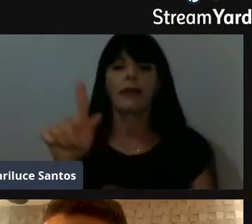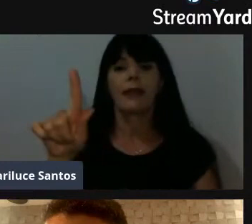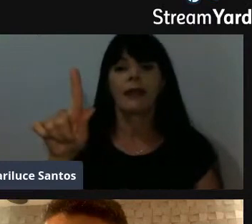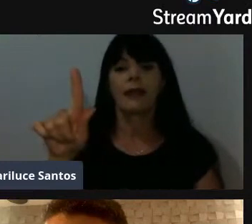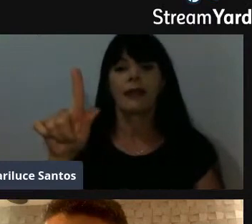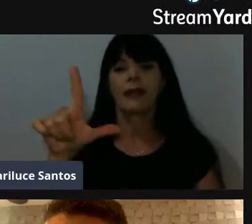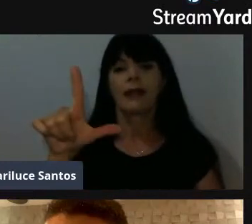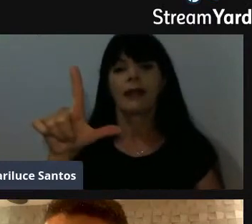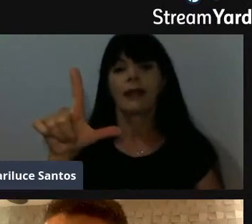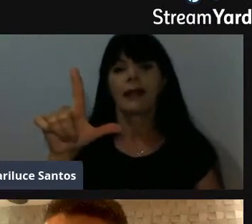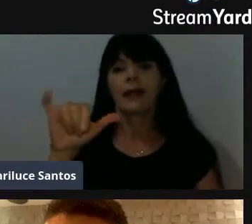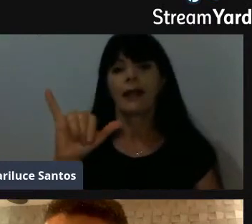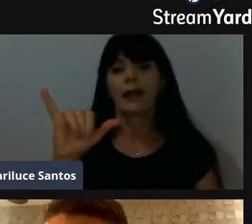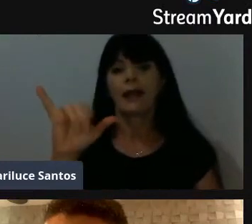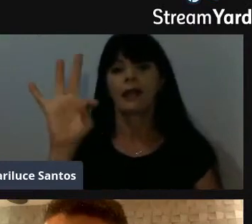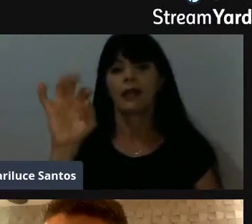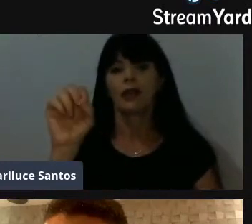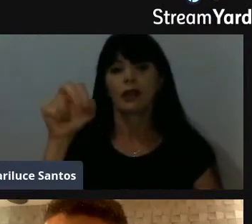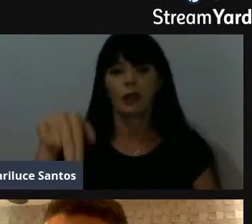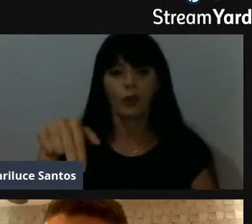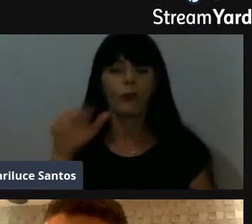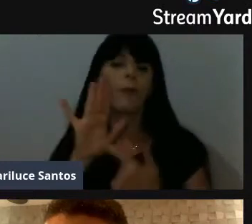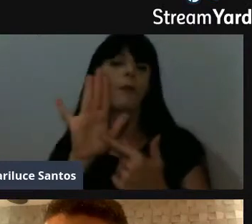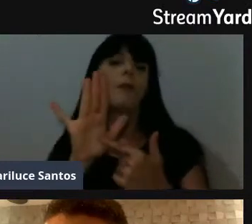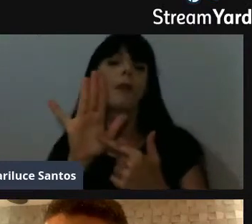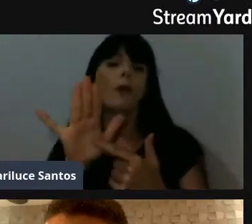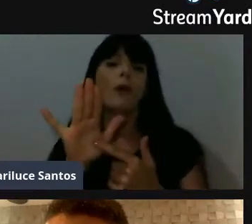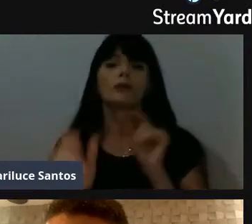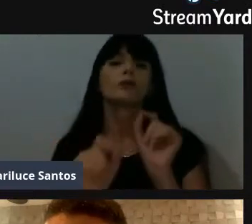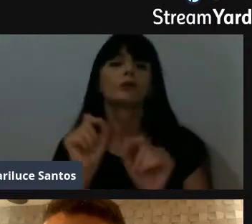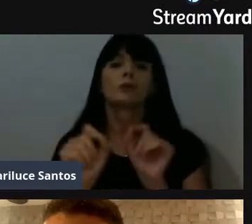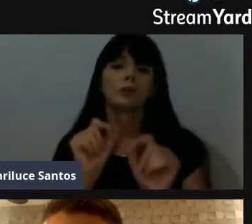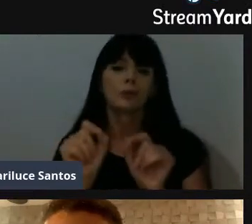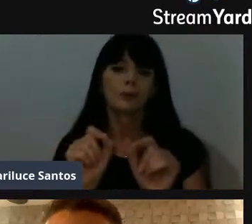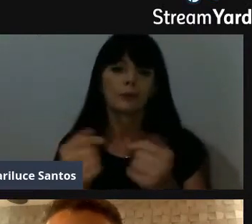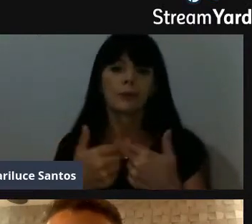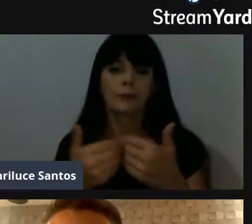fazendo uma exposição, uma pequena exposição de suas carreiras.